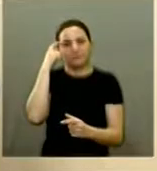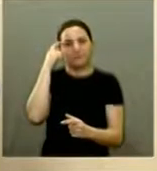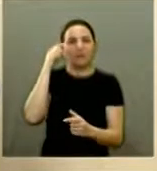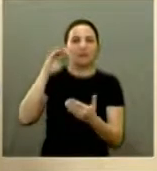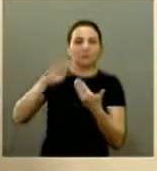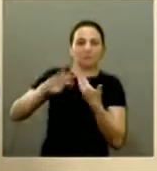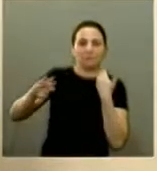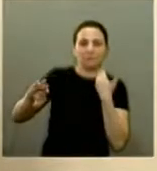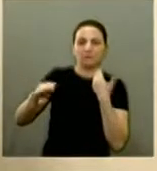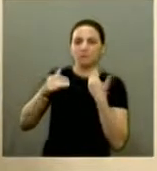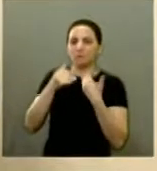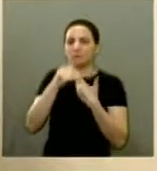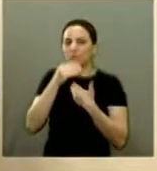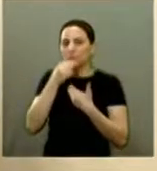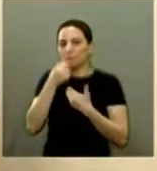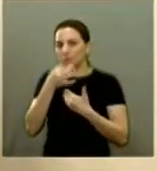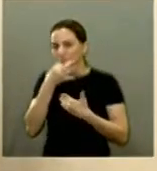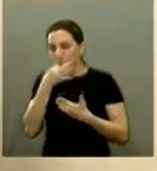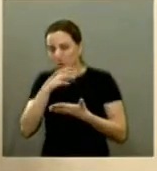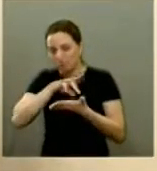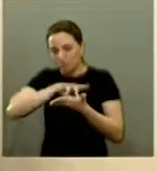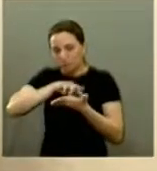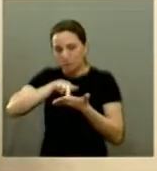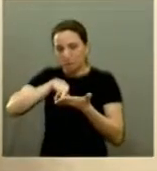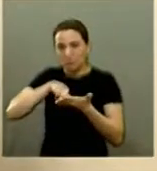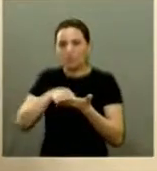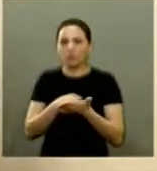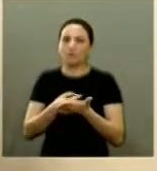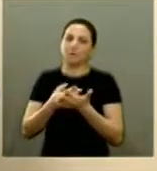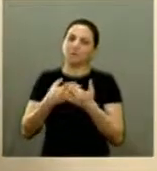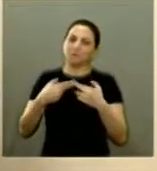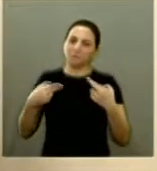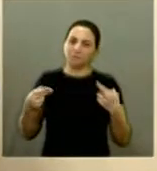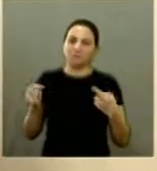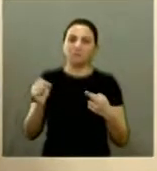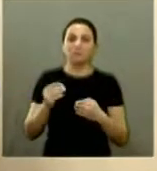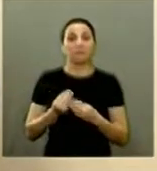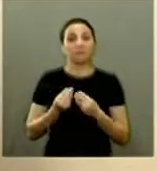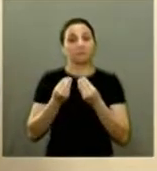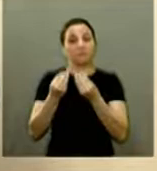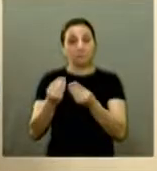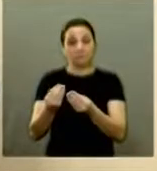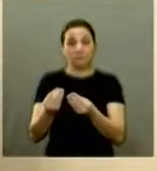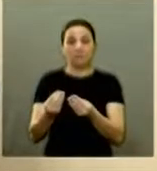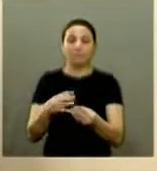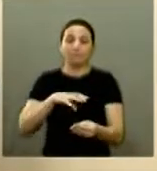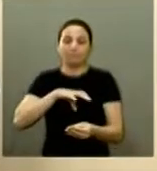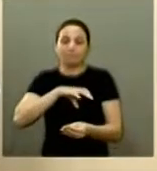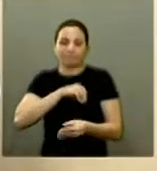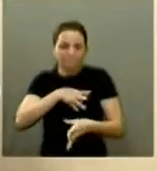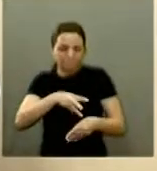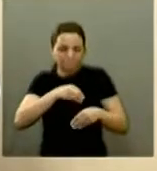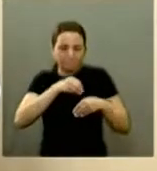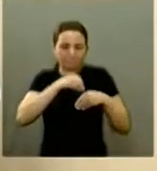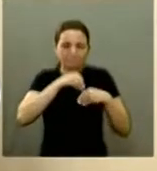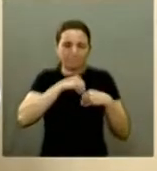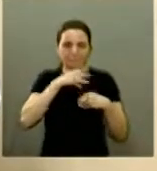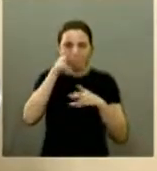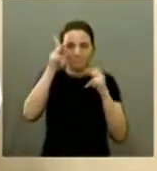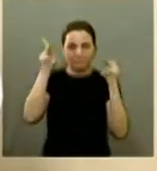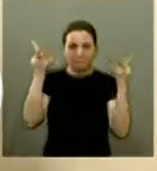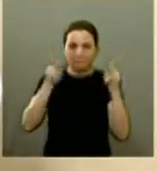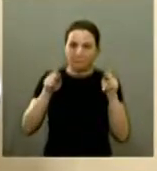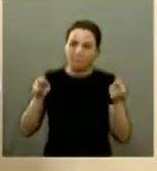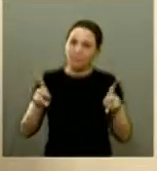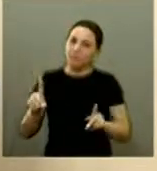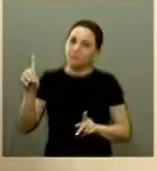-os da droga né e muito mais dando colocando um pouquinho de amor um pouquinho de paz